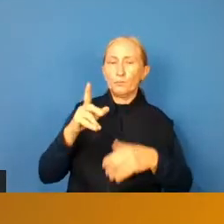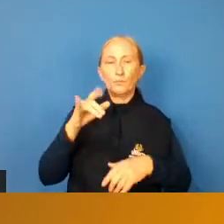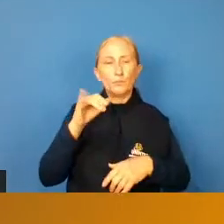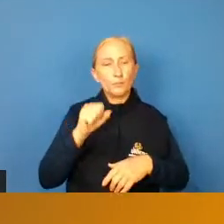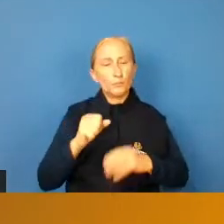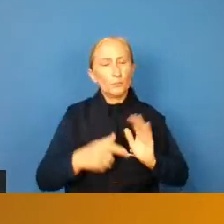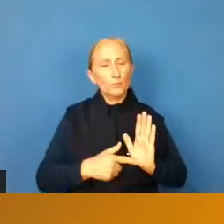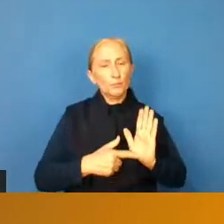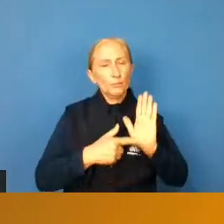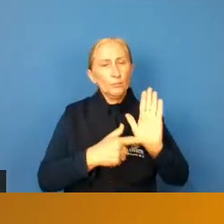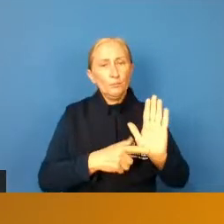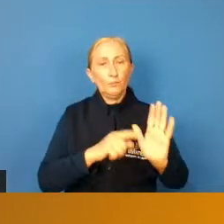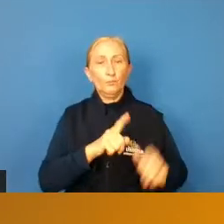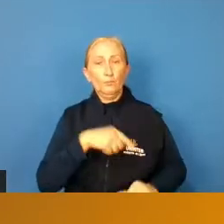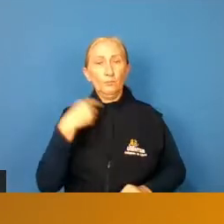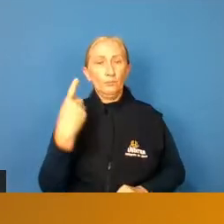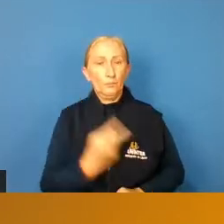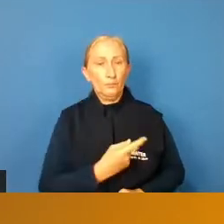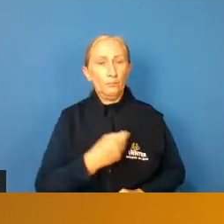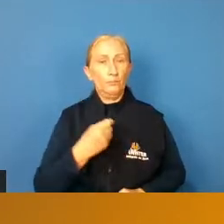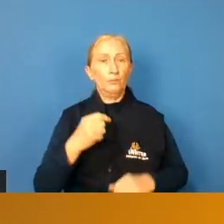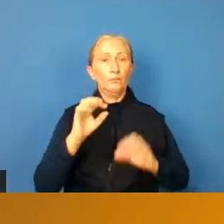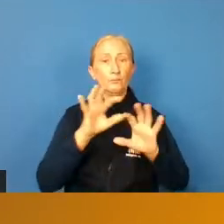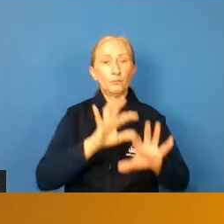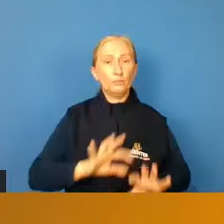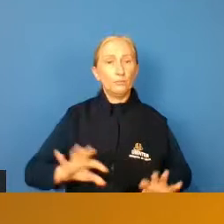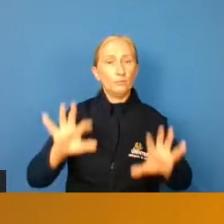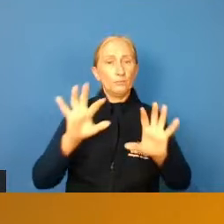apontou para nós, sobre essa